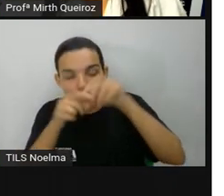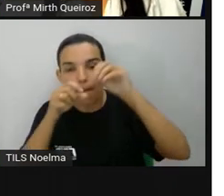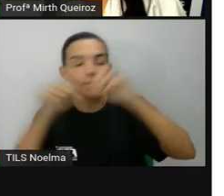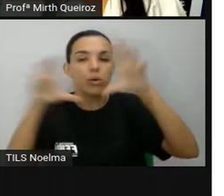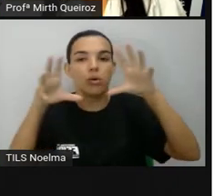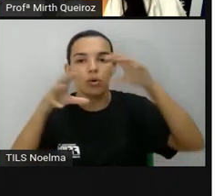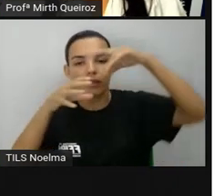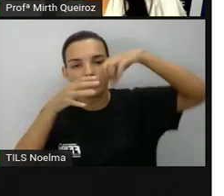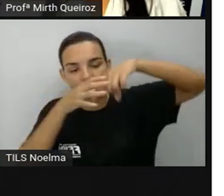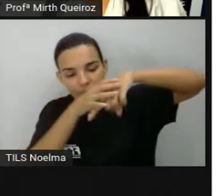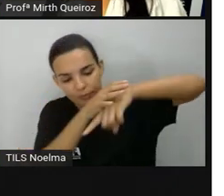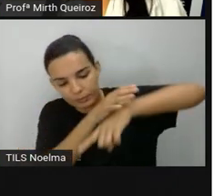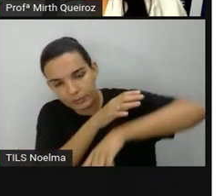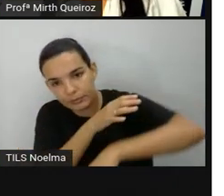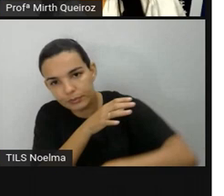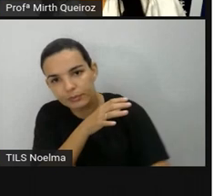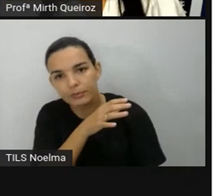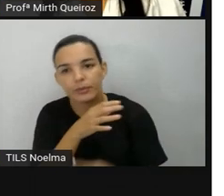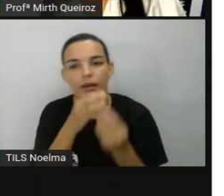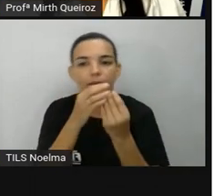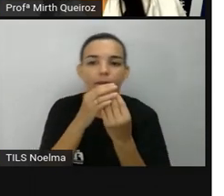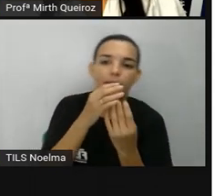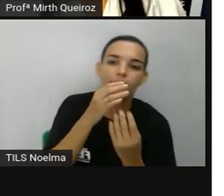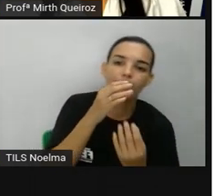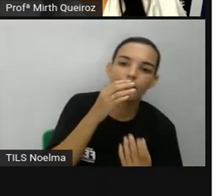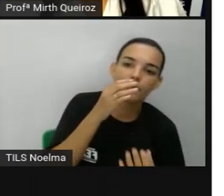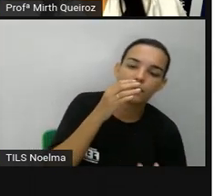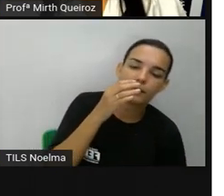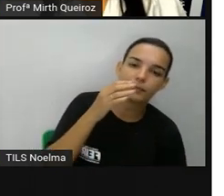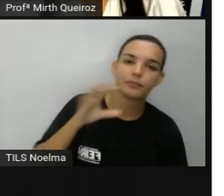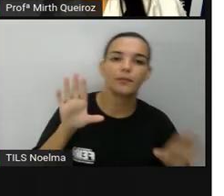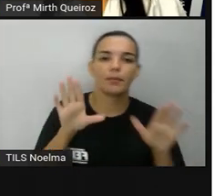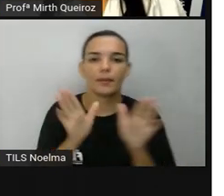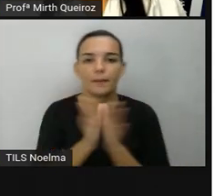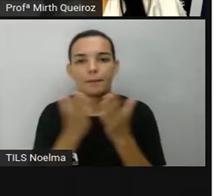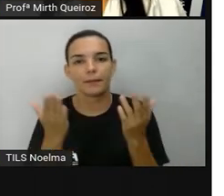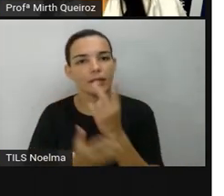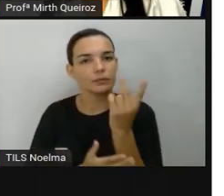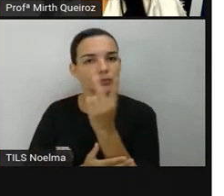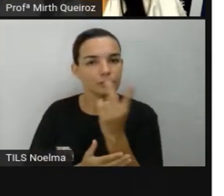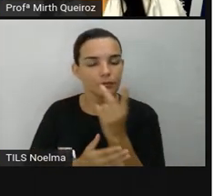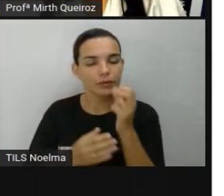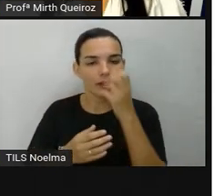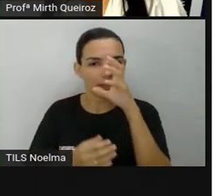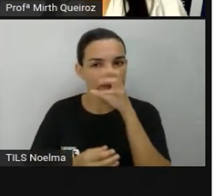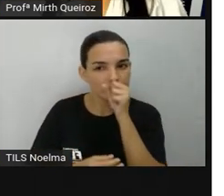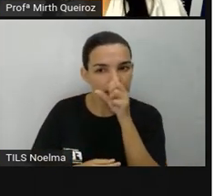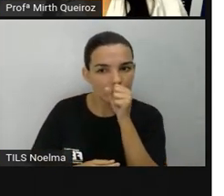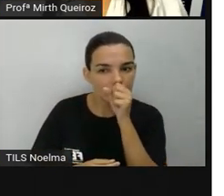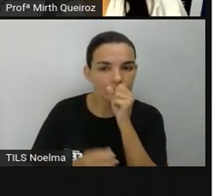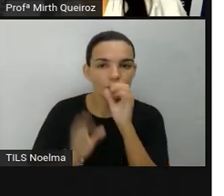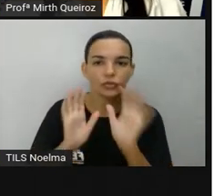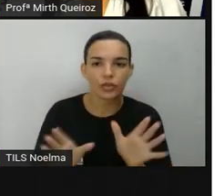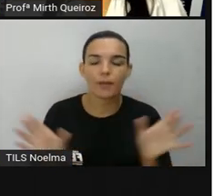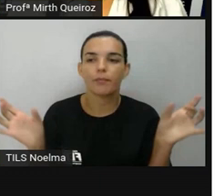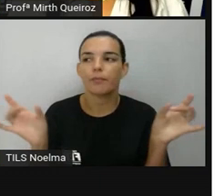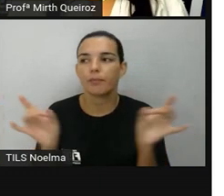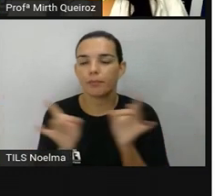bomba afunda. Por que bomba afunda? Porque os dois que compõem essa embarcação já